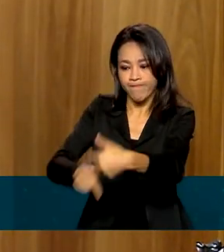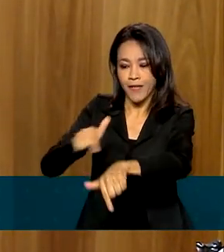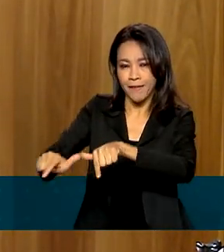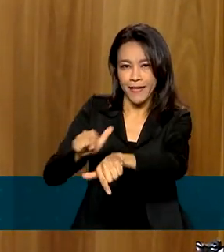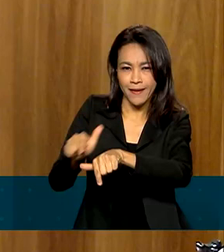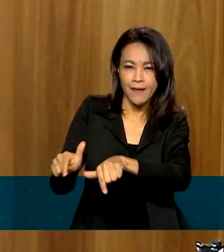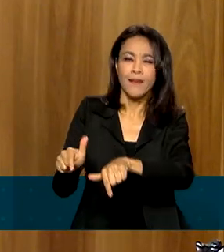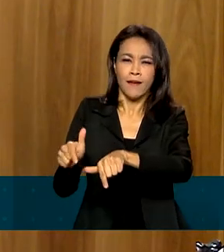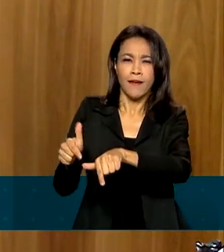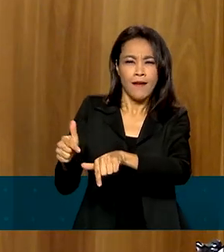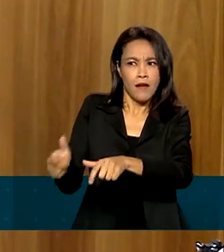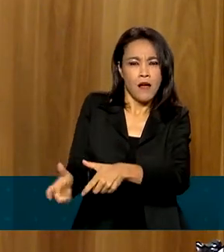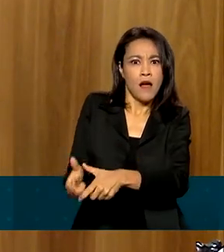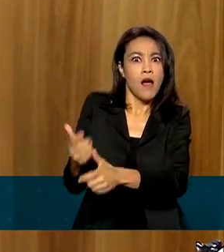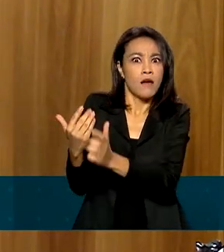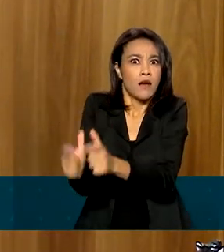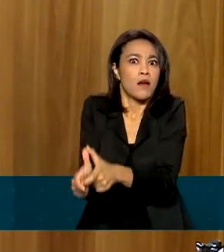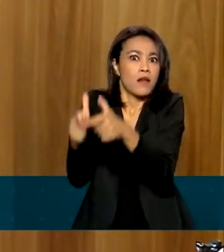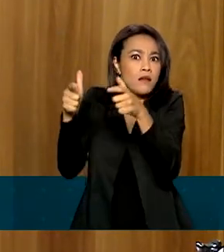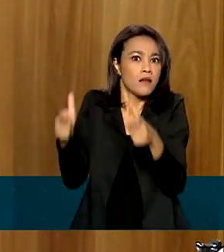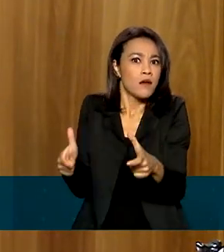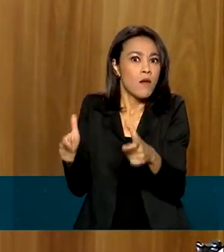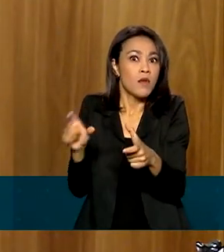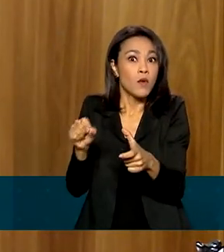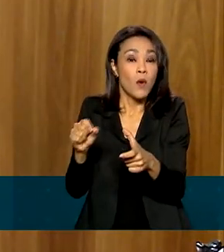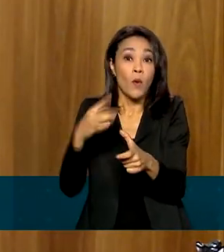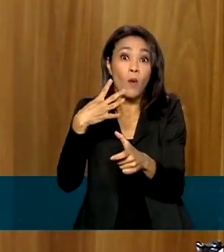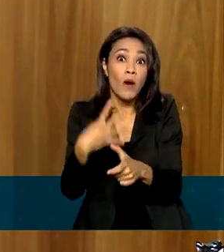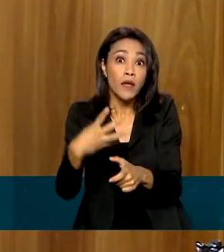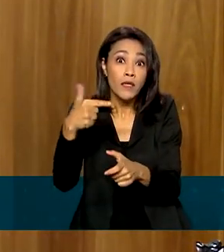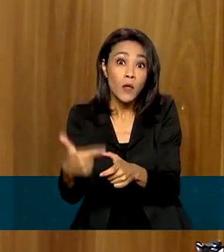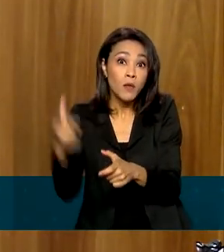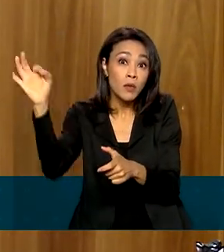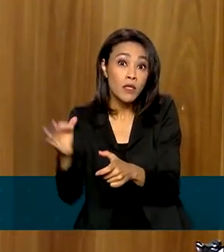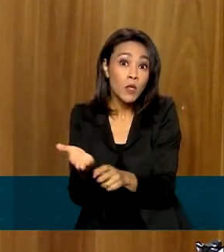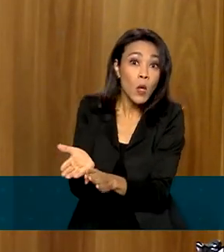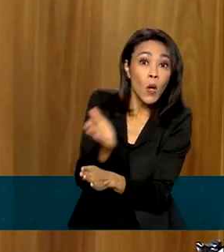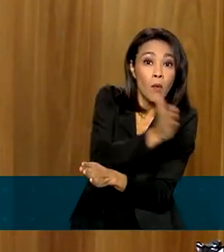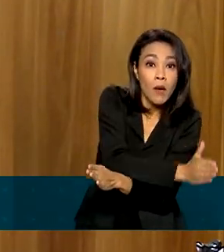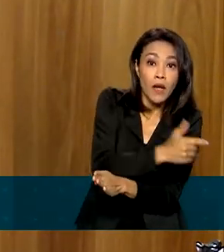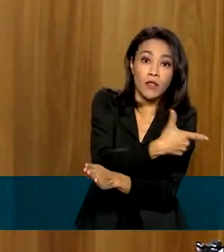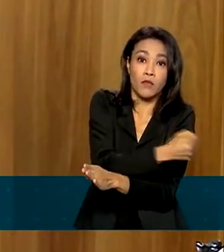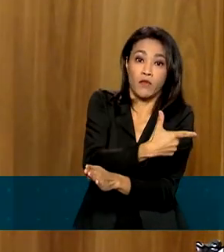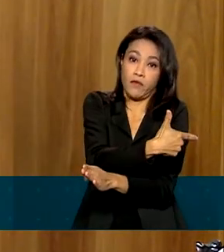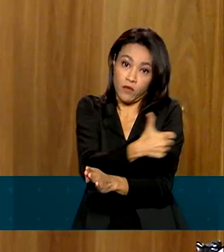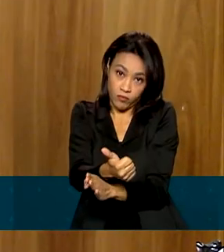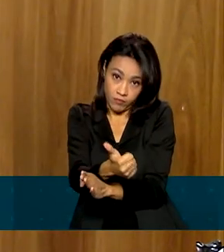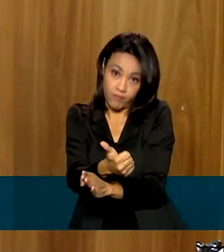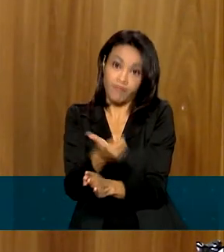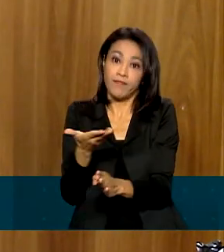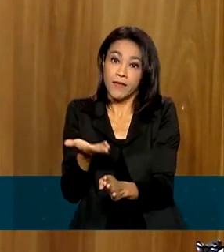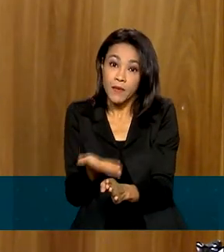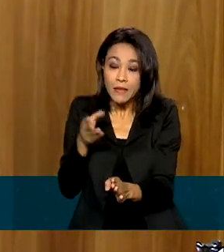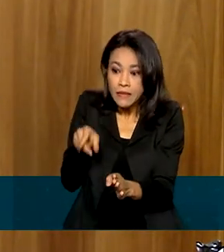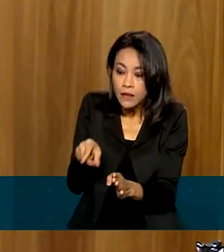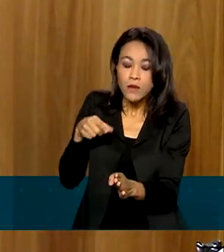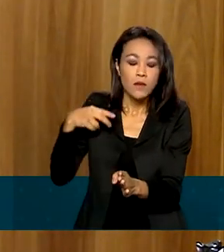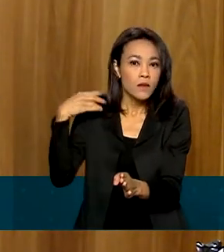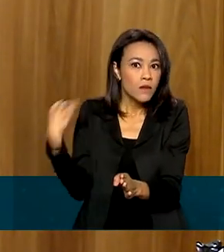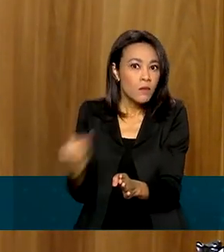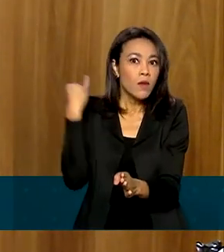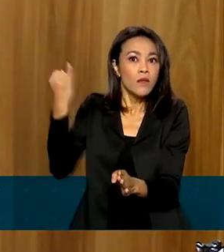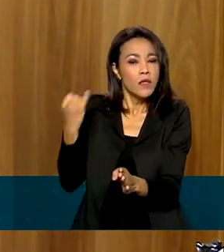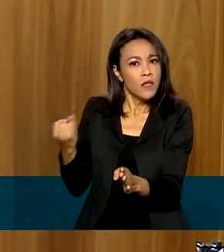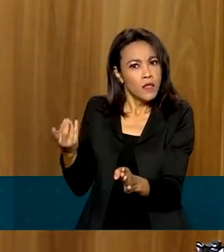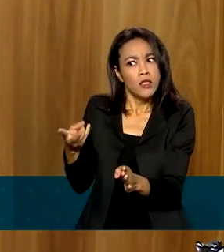no primeiro semestre 42% comparado ao primeiro semestre de 2021. E com uma perspectiva, isso é muito importante, uma